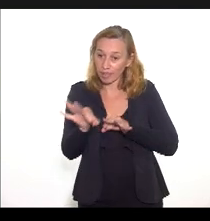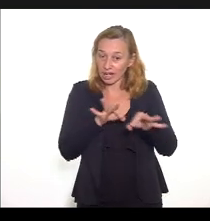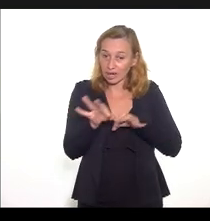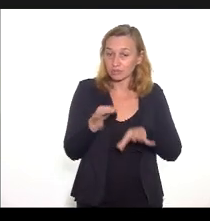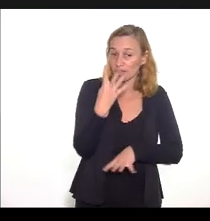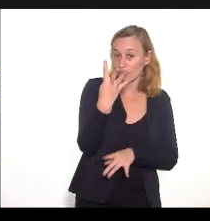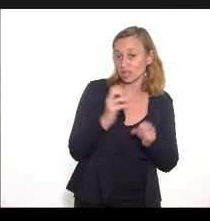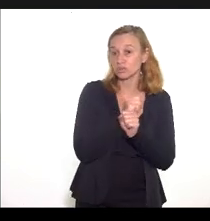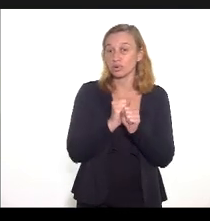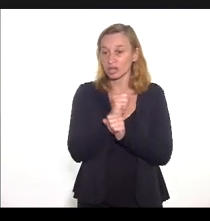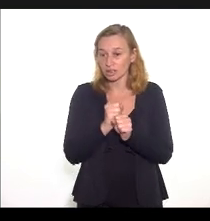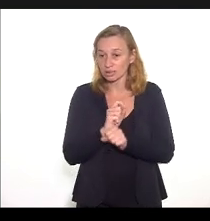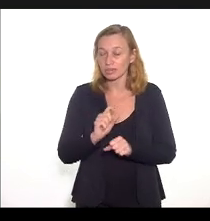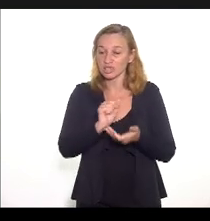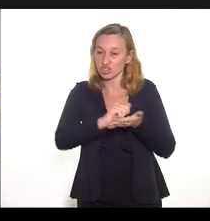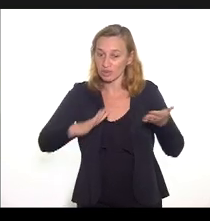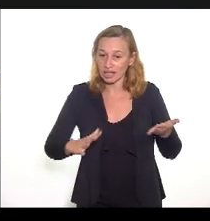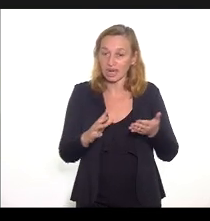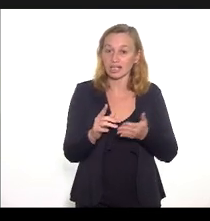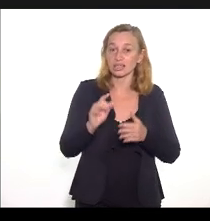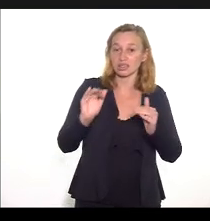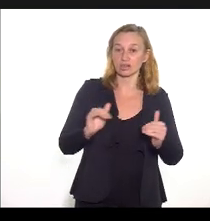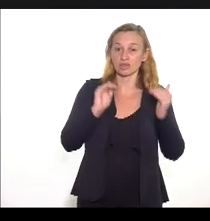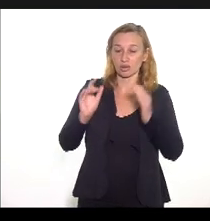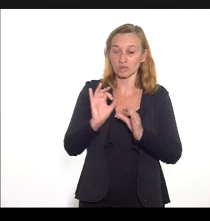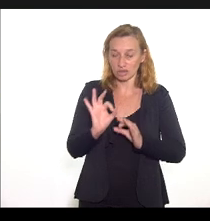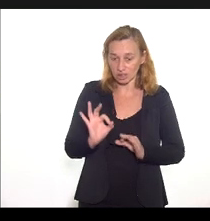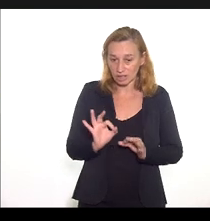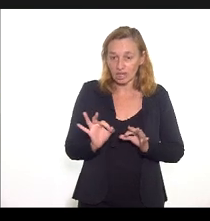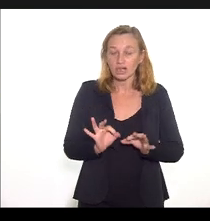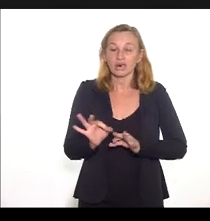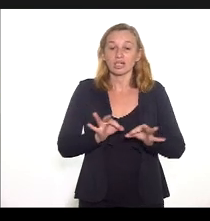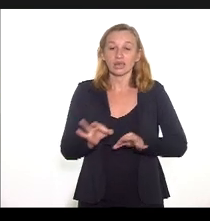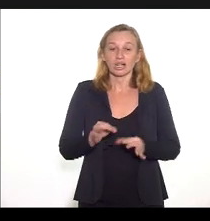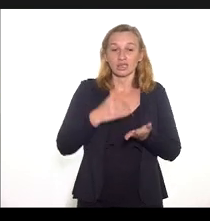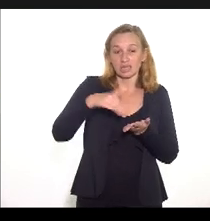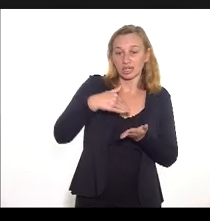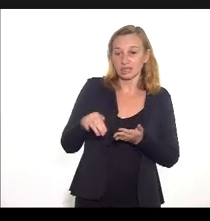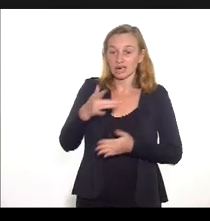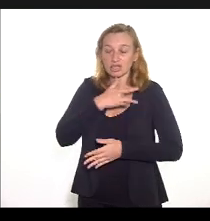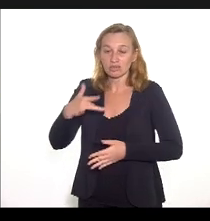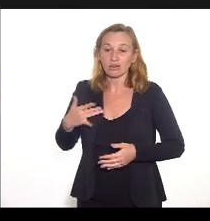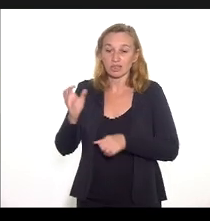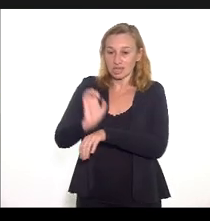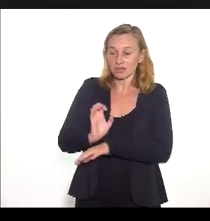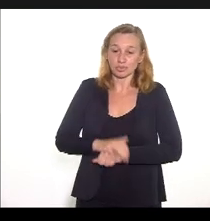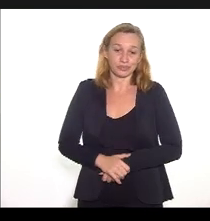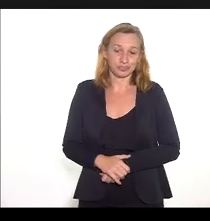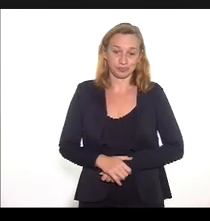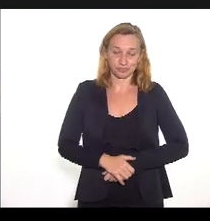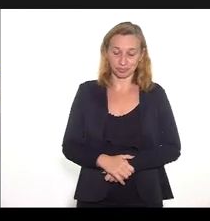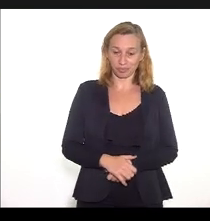quatro anos, além das atividades extraordinárias demandadas pelo Secretário Estadual de Saúde e órgãos externos.